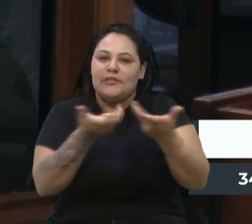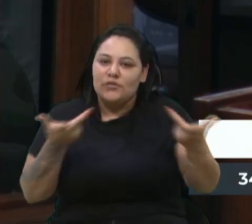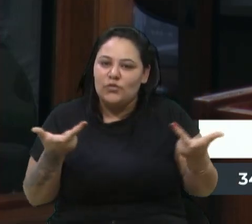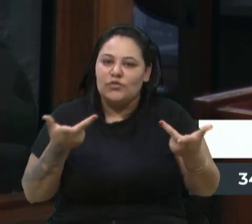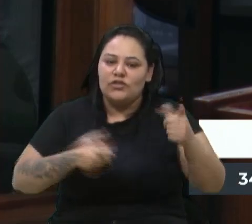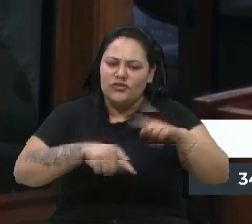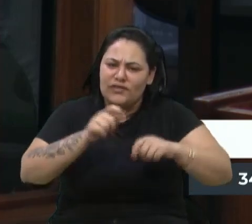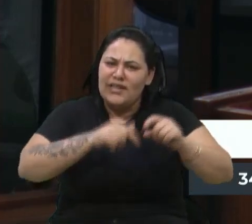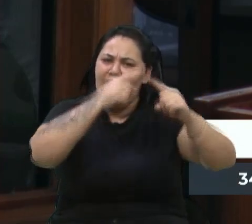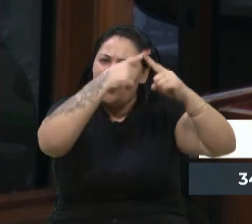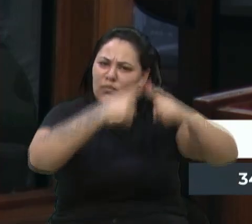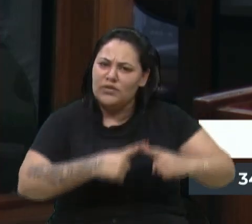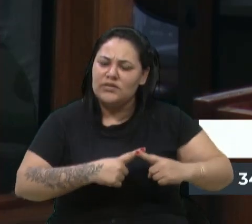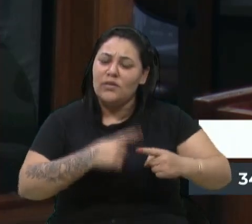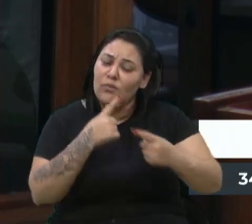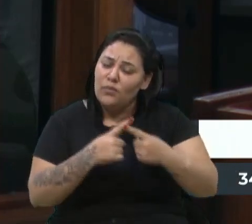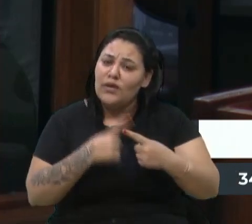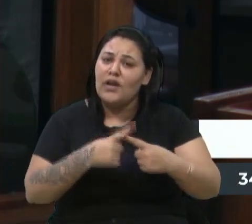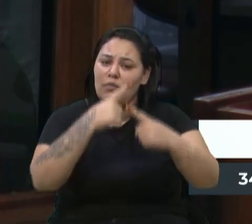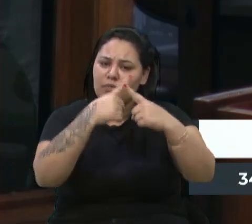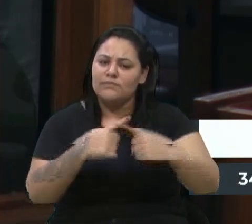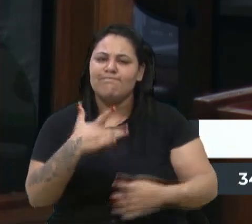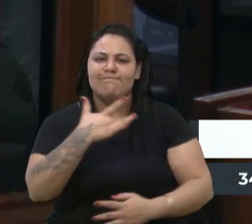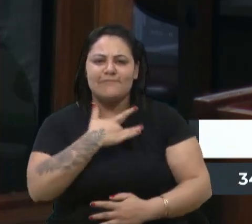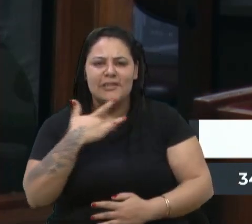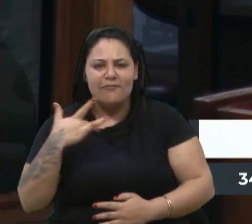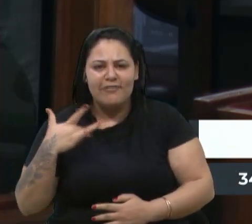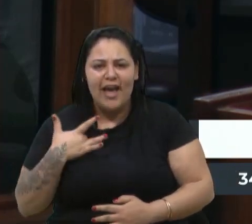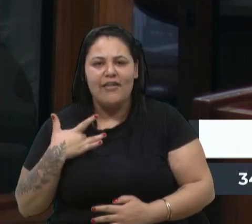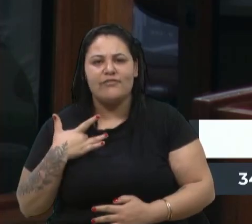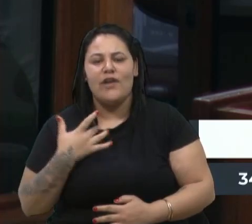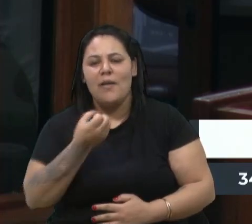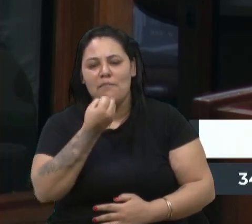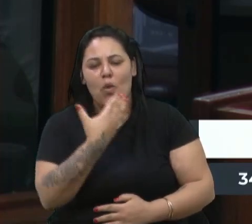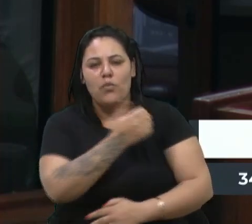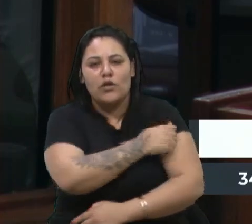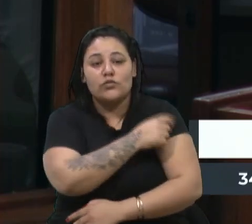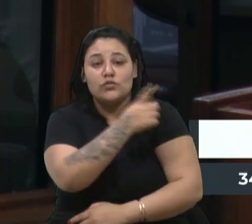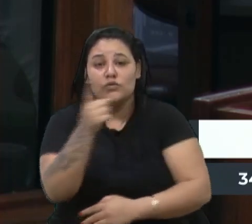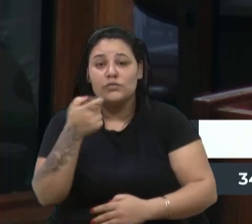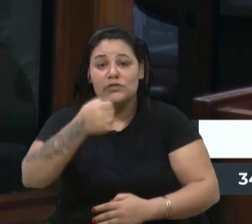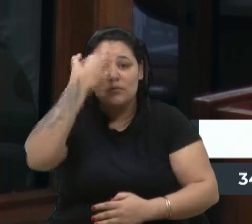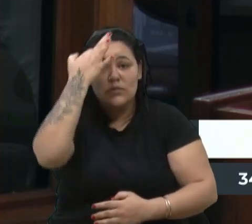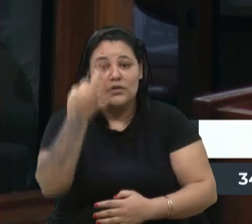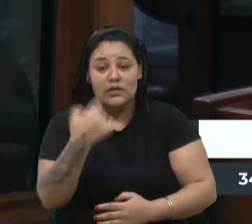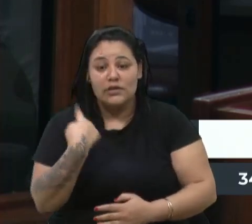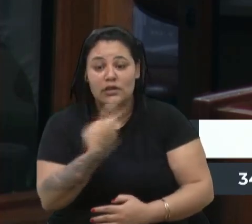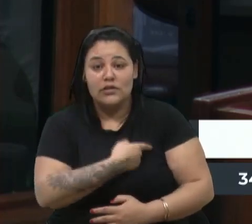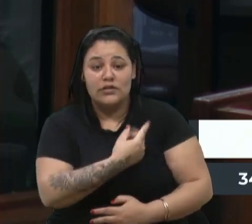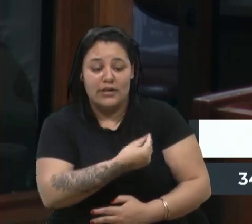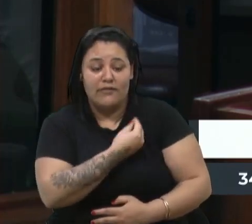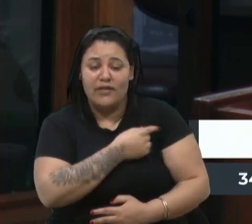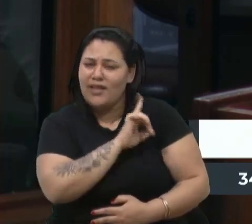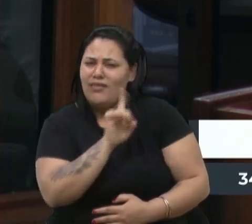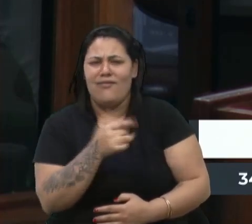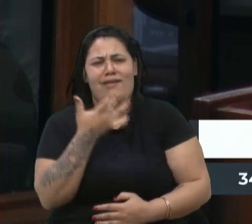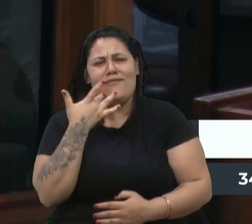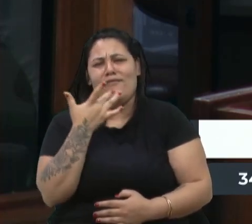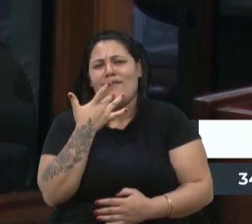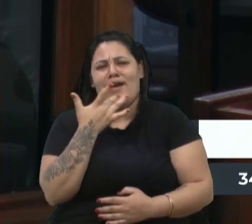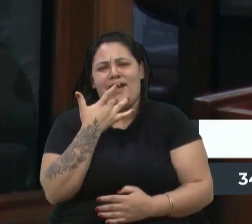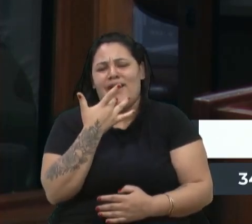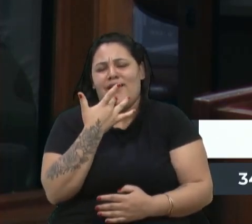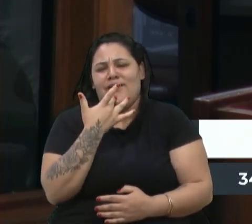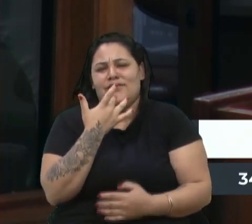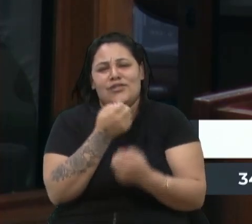competições, porque são competições sadias. gente tem que entender que, na nossa vida, nem tudo são flores, nem tudo a